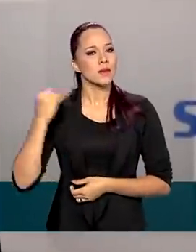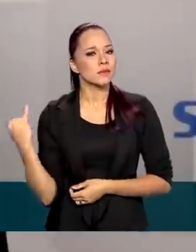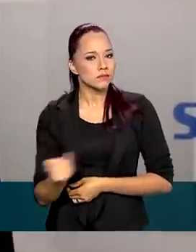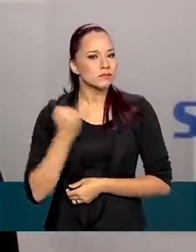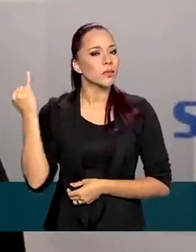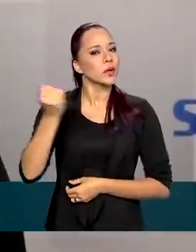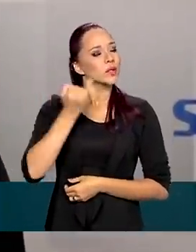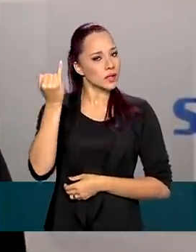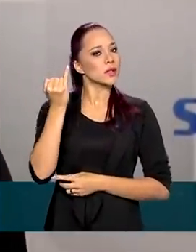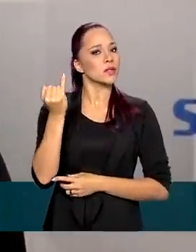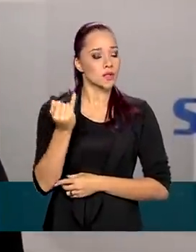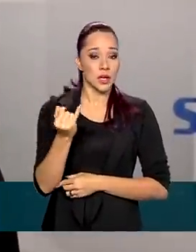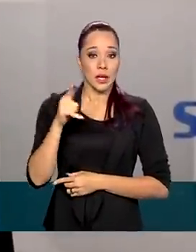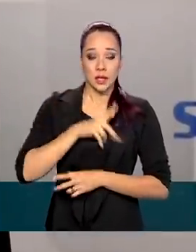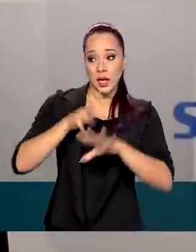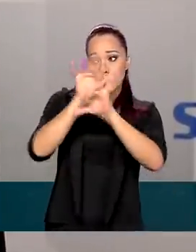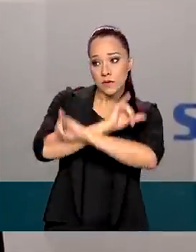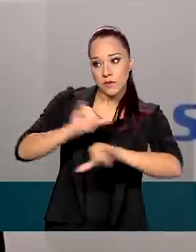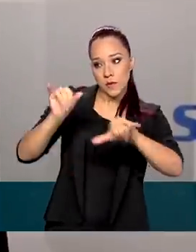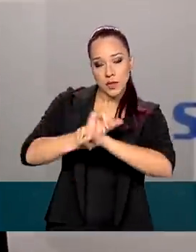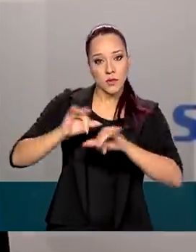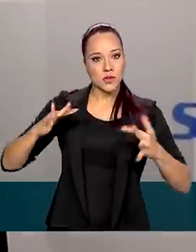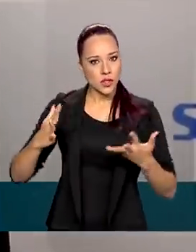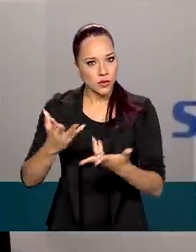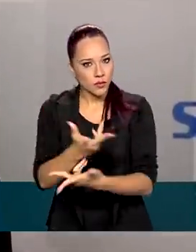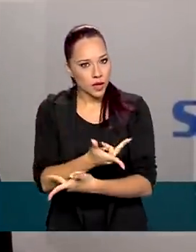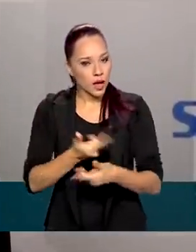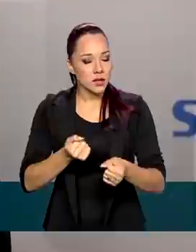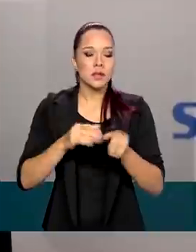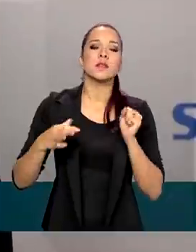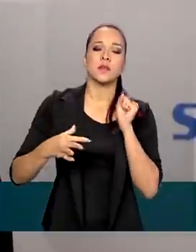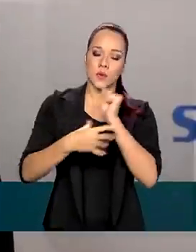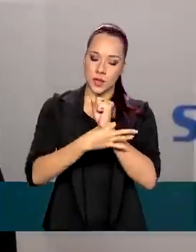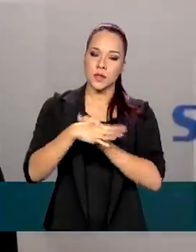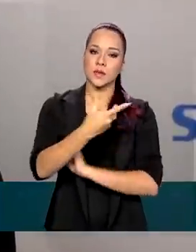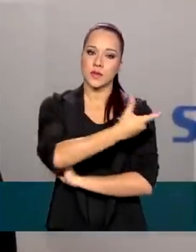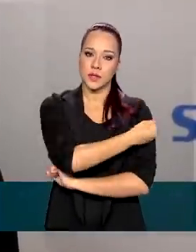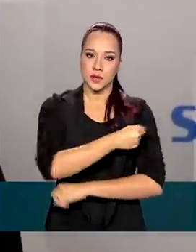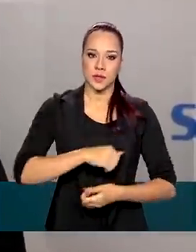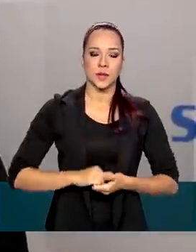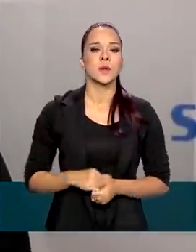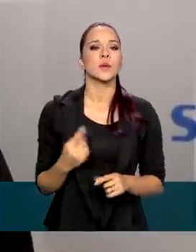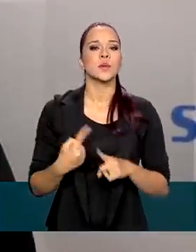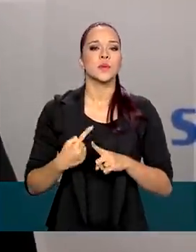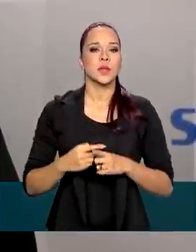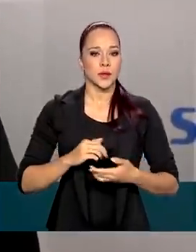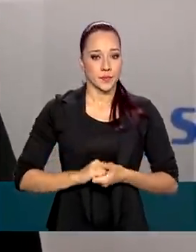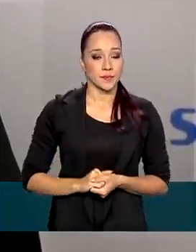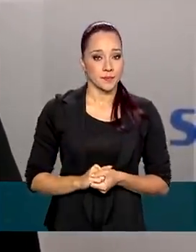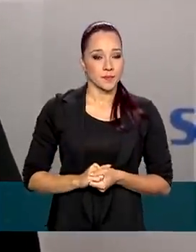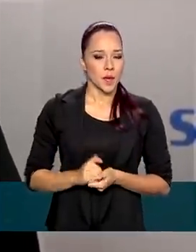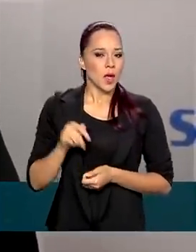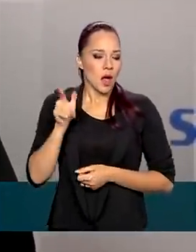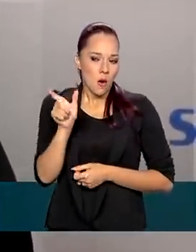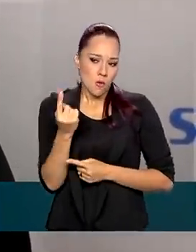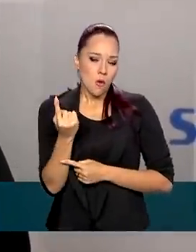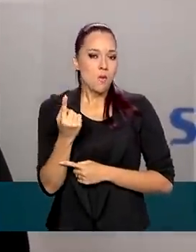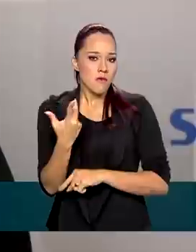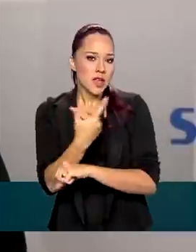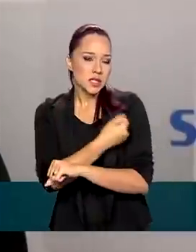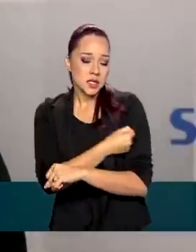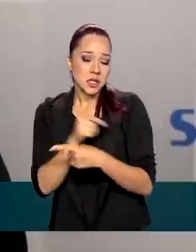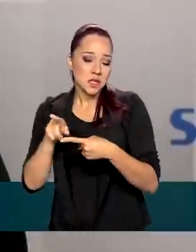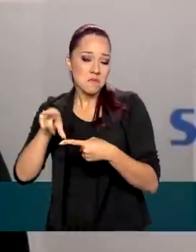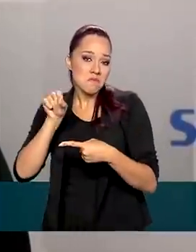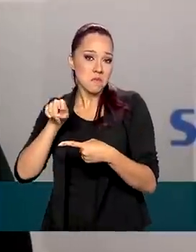cruzarmos com os dados de eficácia e de segurança da vacina. Porque uma determinada vacina, ela pode